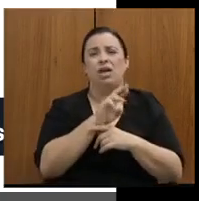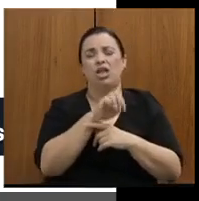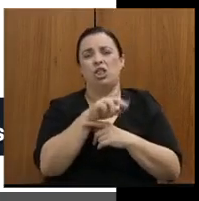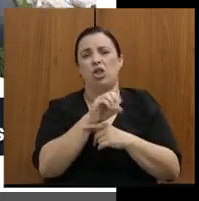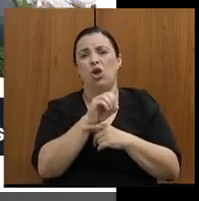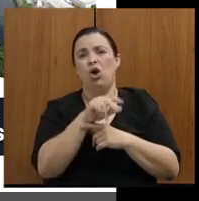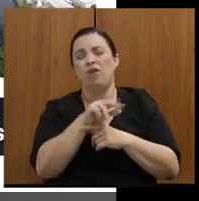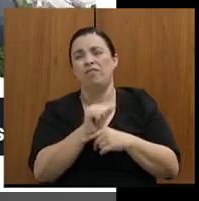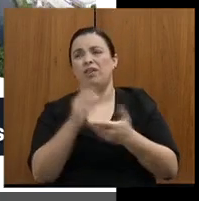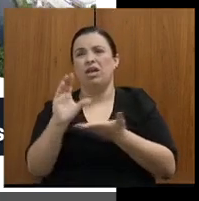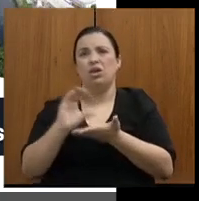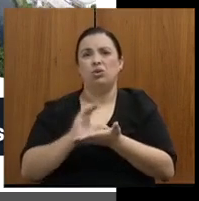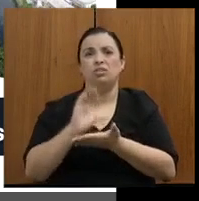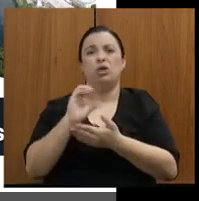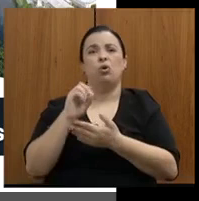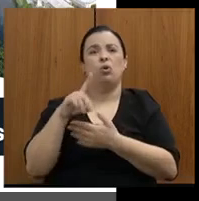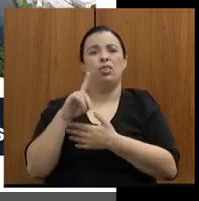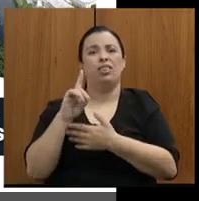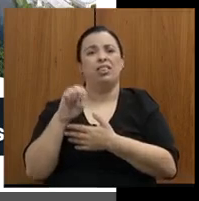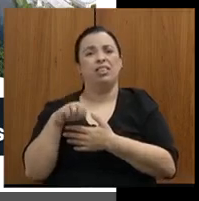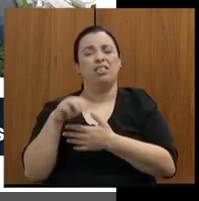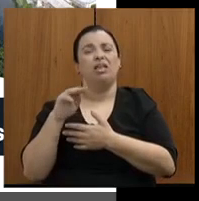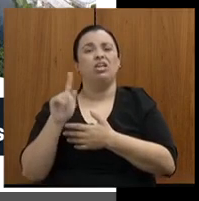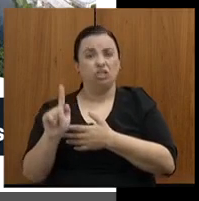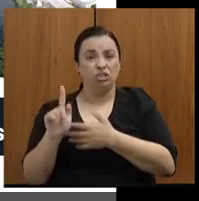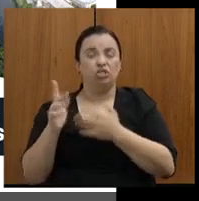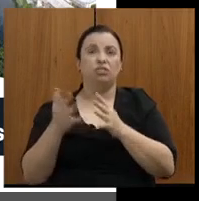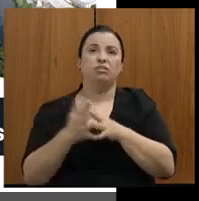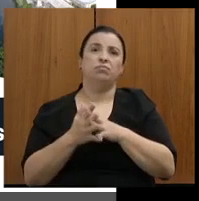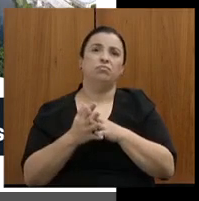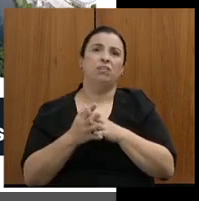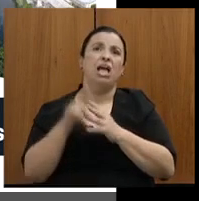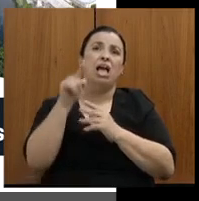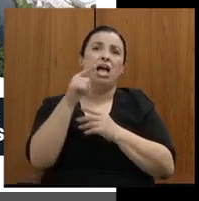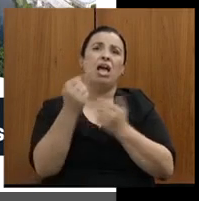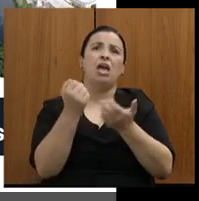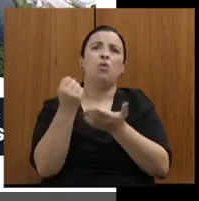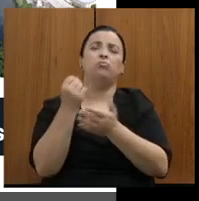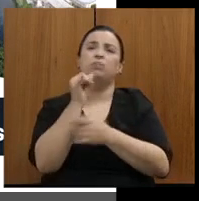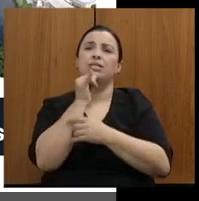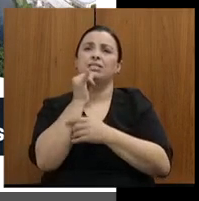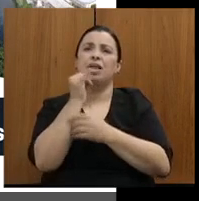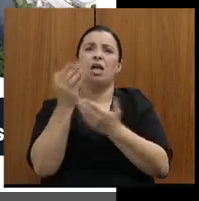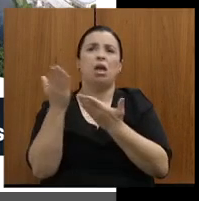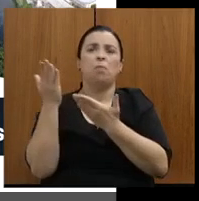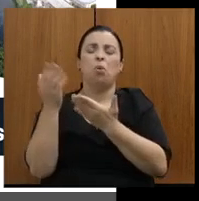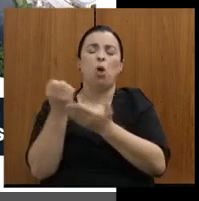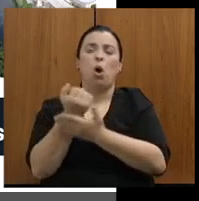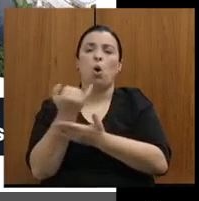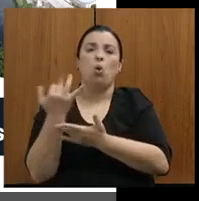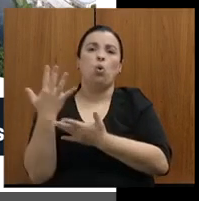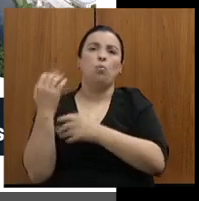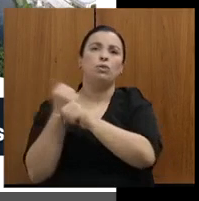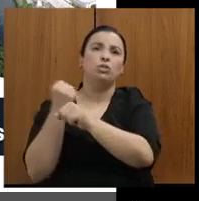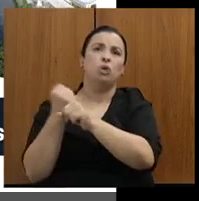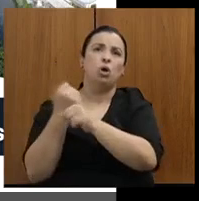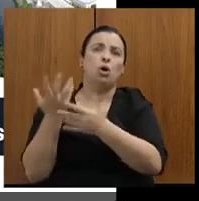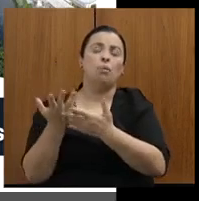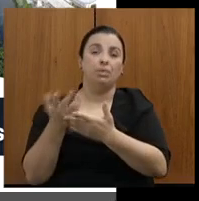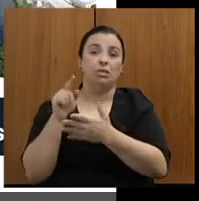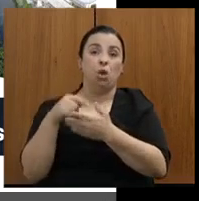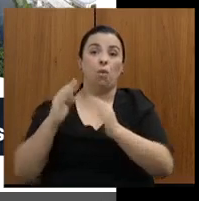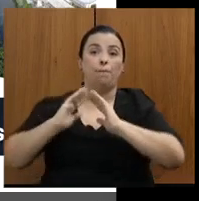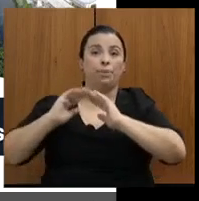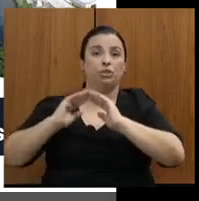passar, por gentileza. Aqui são alguns exemplos, algumas obras, uma demanda antiga, bacia de contenção do